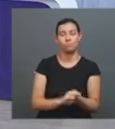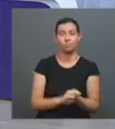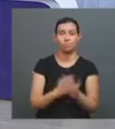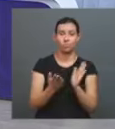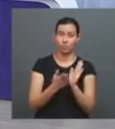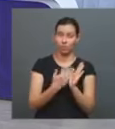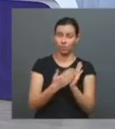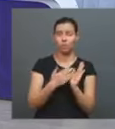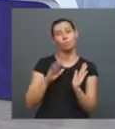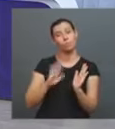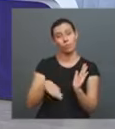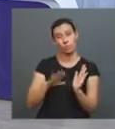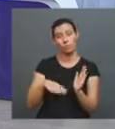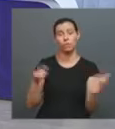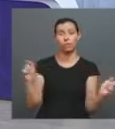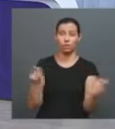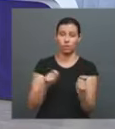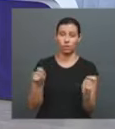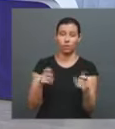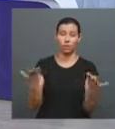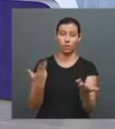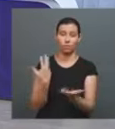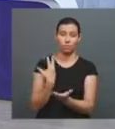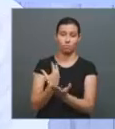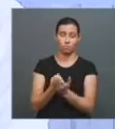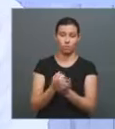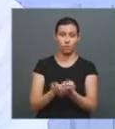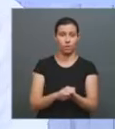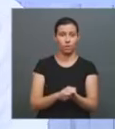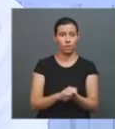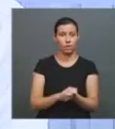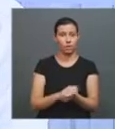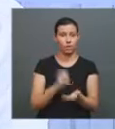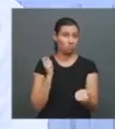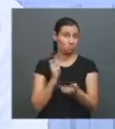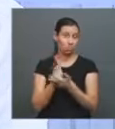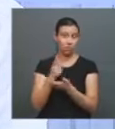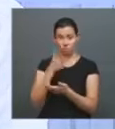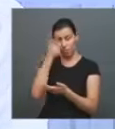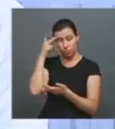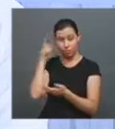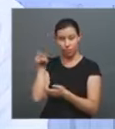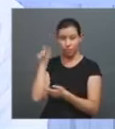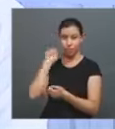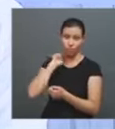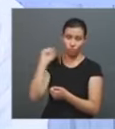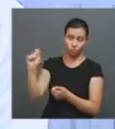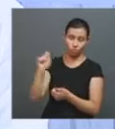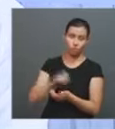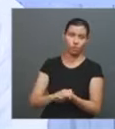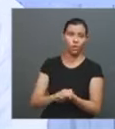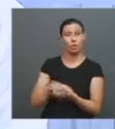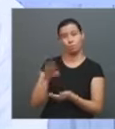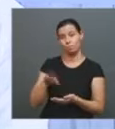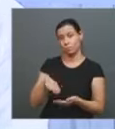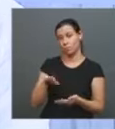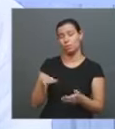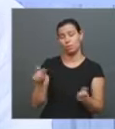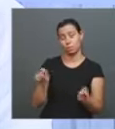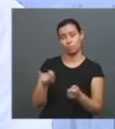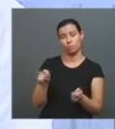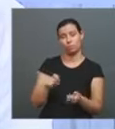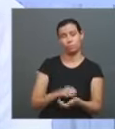baratearam muito com a questão do digital, né? Como você não paga direito autoral, então você simplesmente cobra muito mais barato pelo livro.